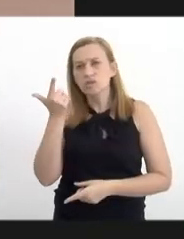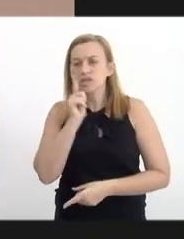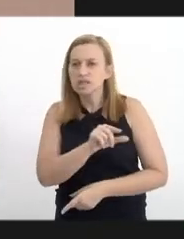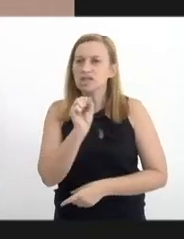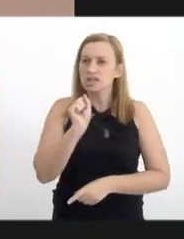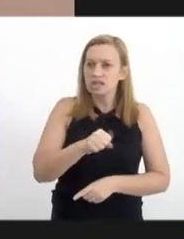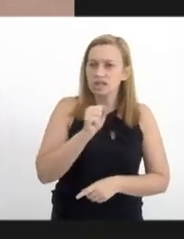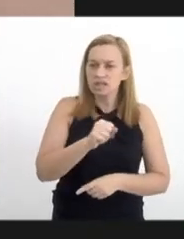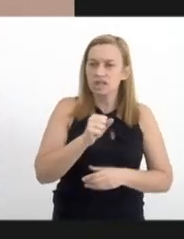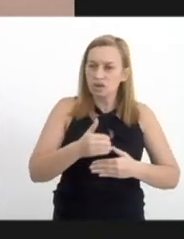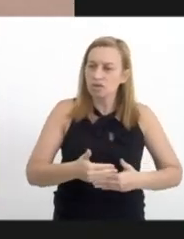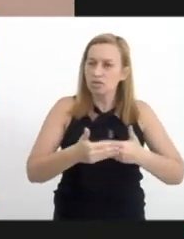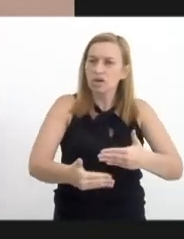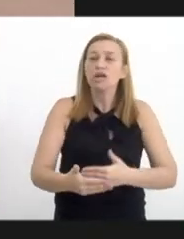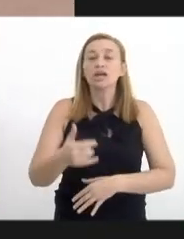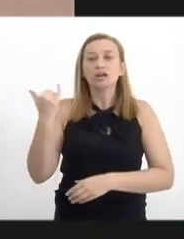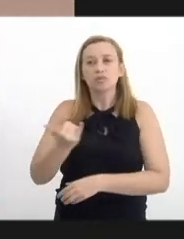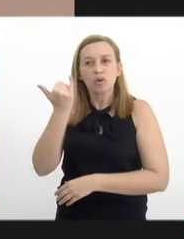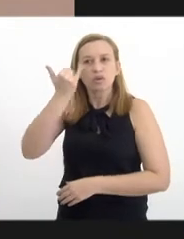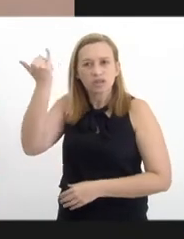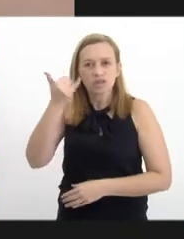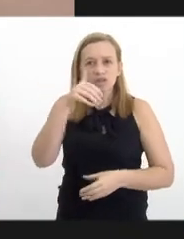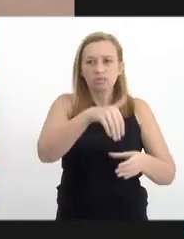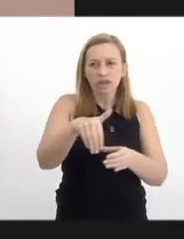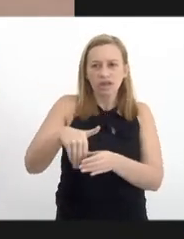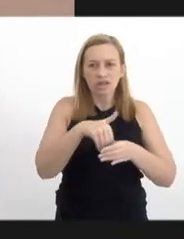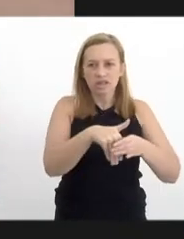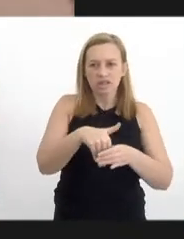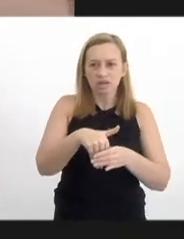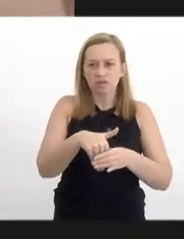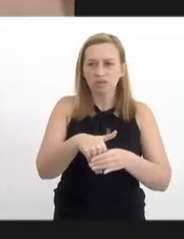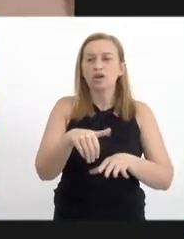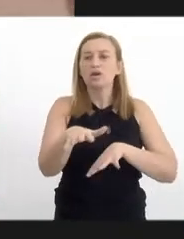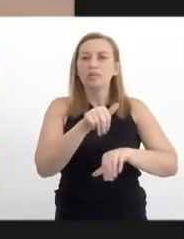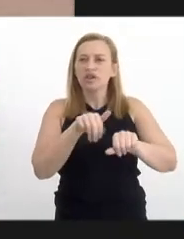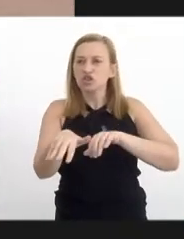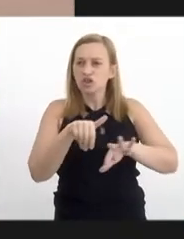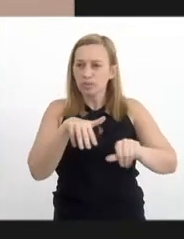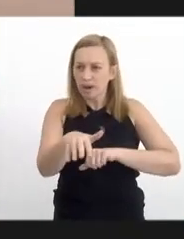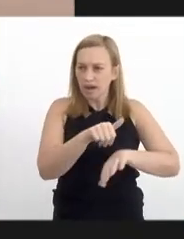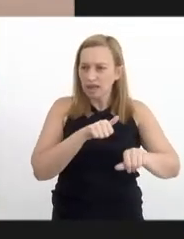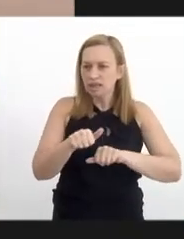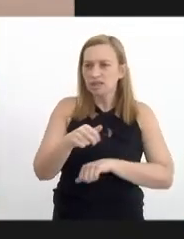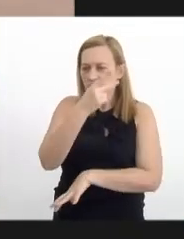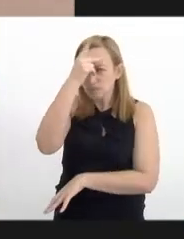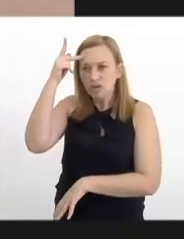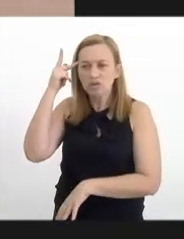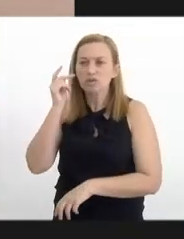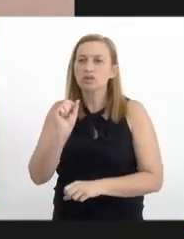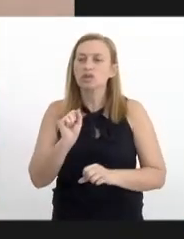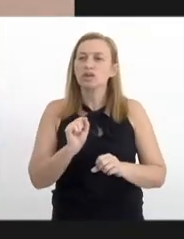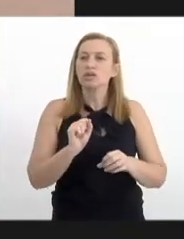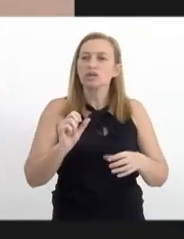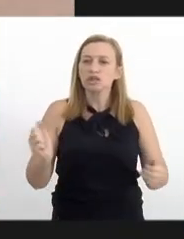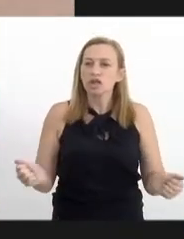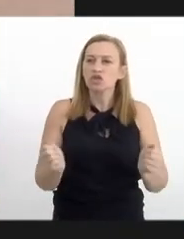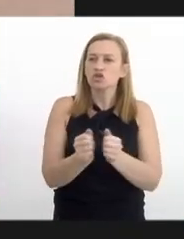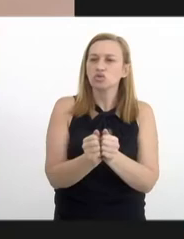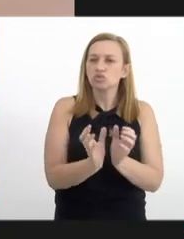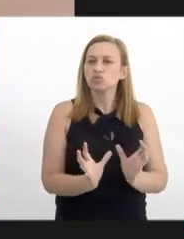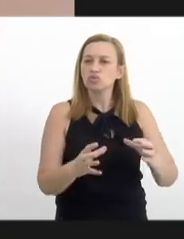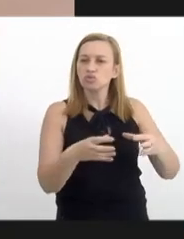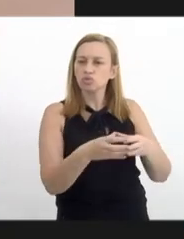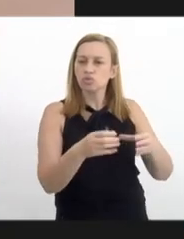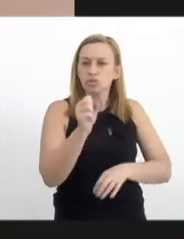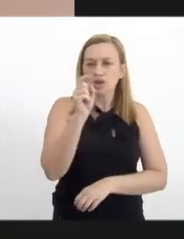dar aí passos importantes para a eleição dos membros, para a chamada dessas pessoas, para a composição desse órgão que é